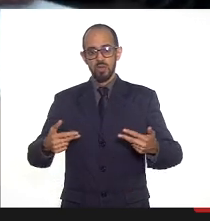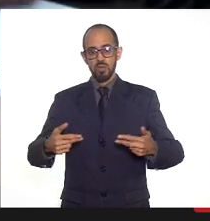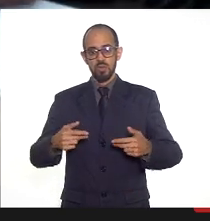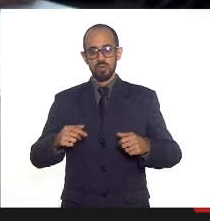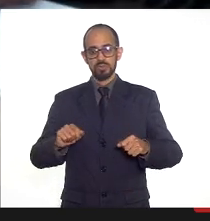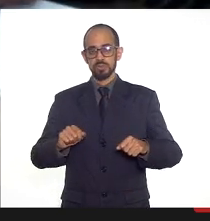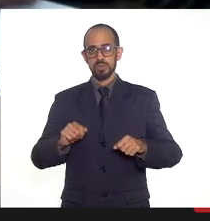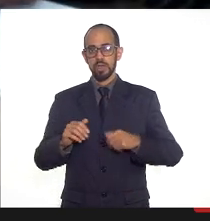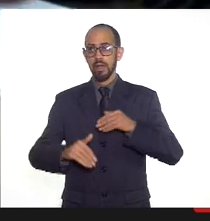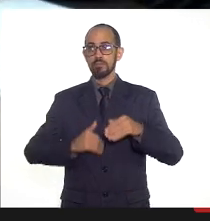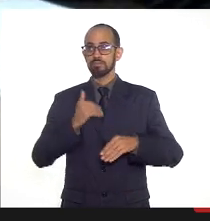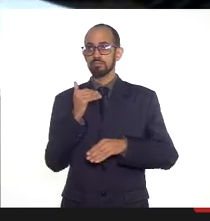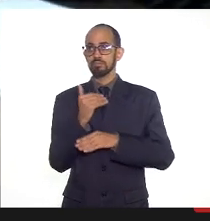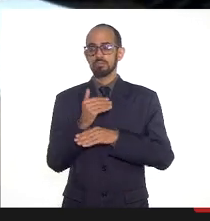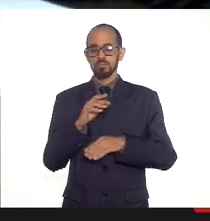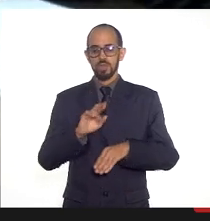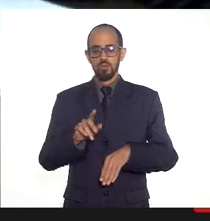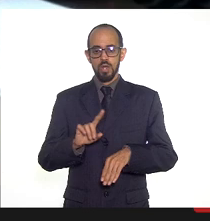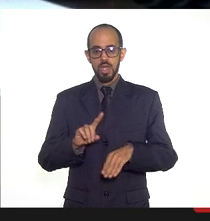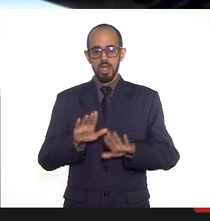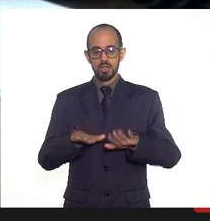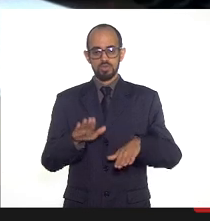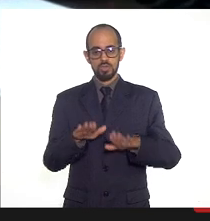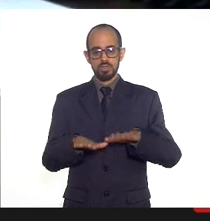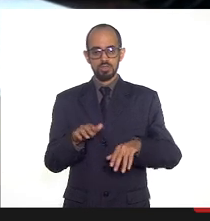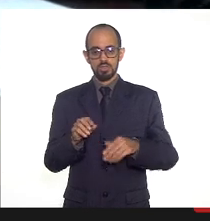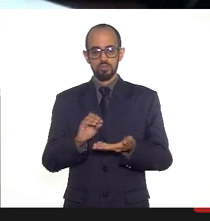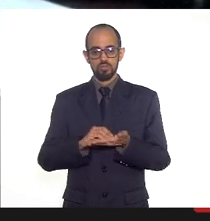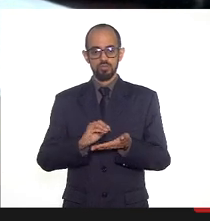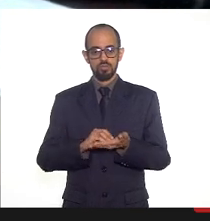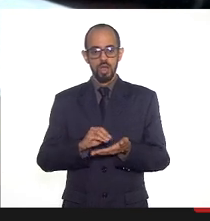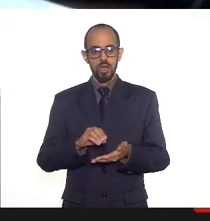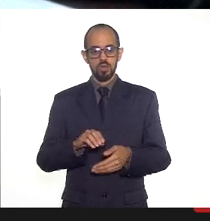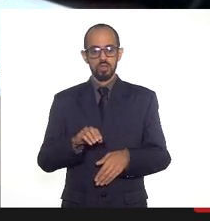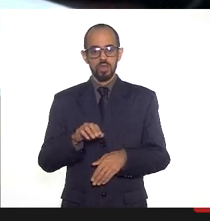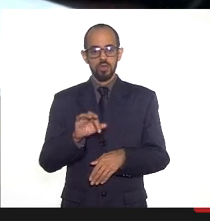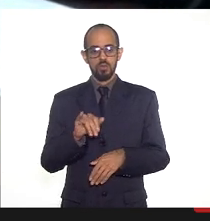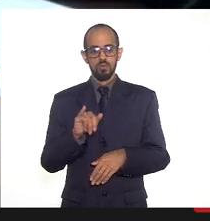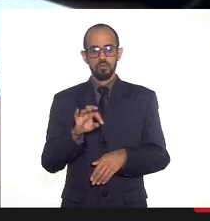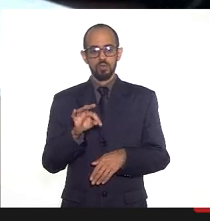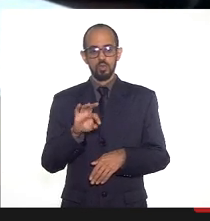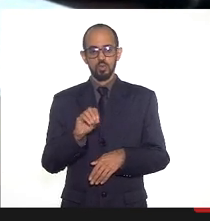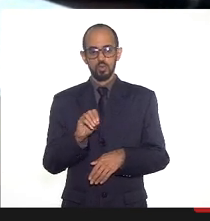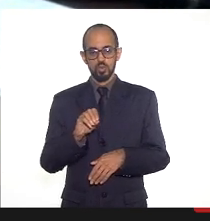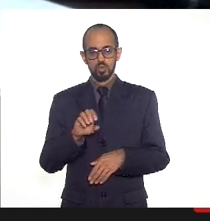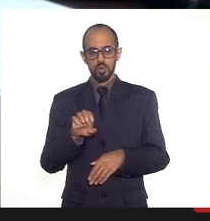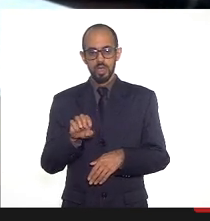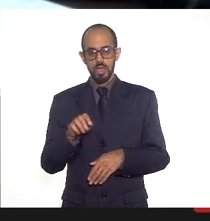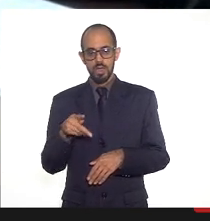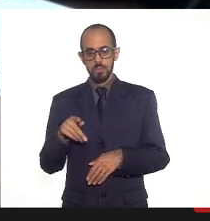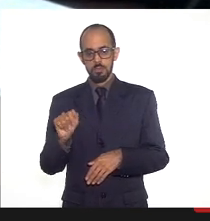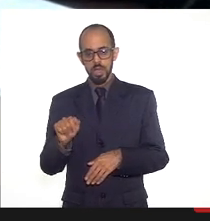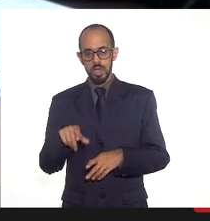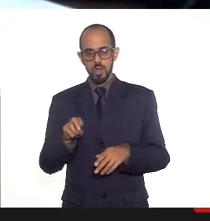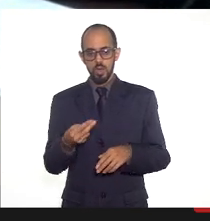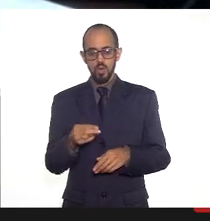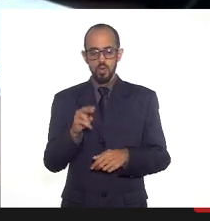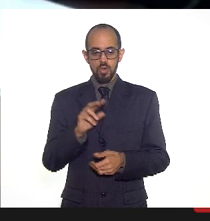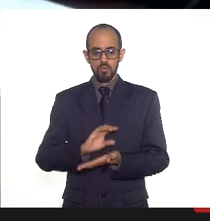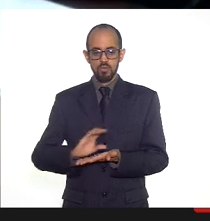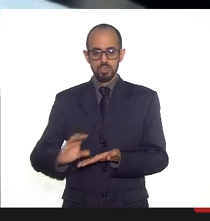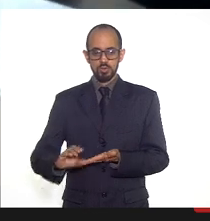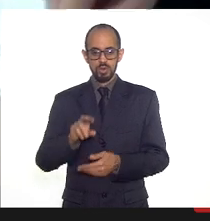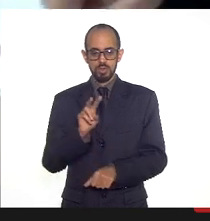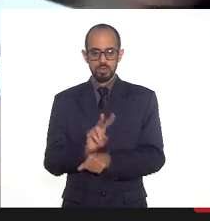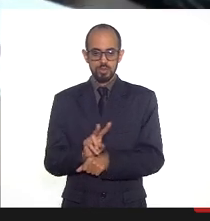fora do normal, às a unidade falta um filtro falta um investimento em biosegurança, falta um equipamento,